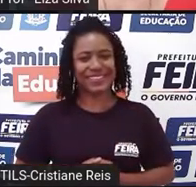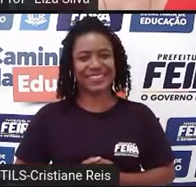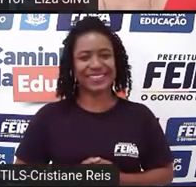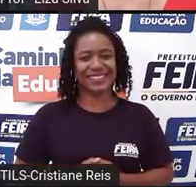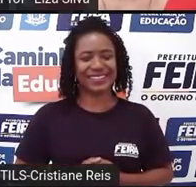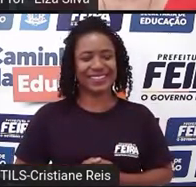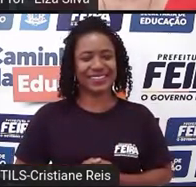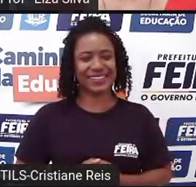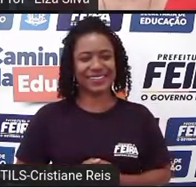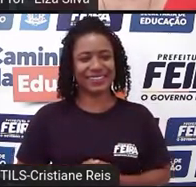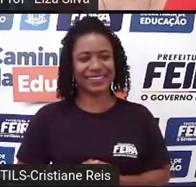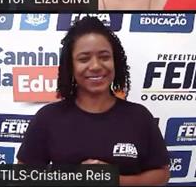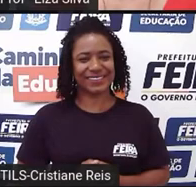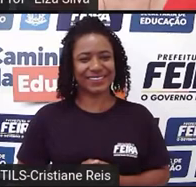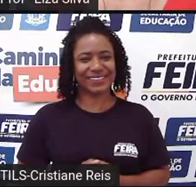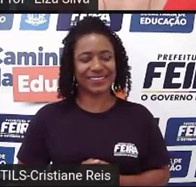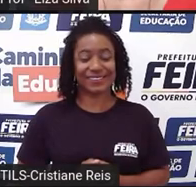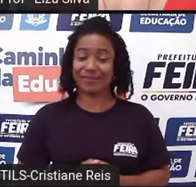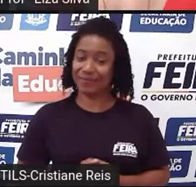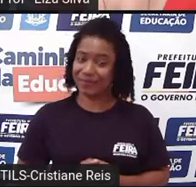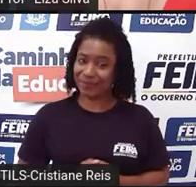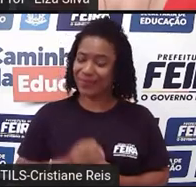inglês número 21.